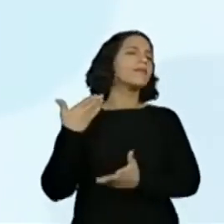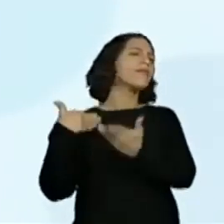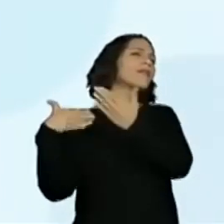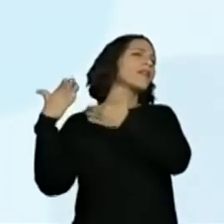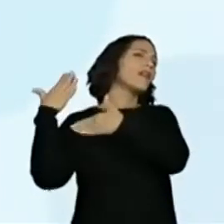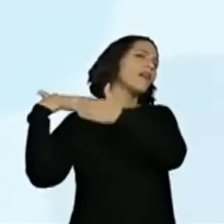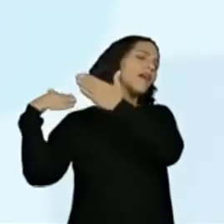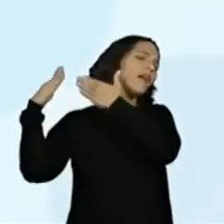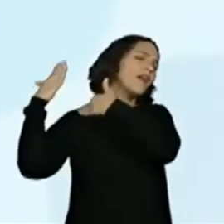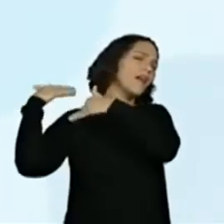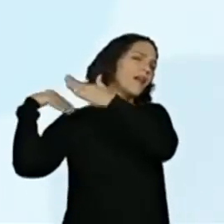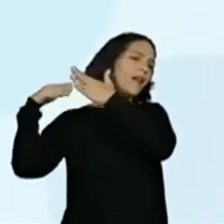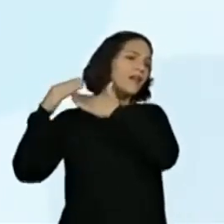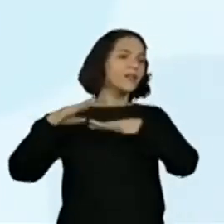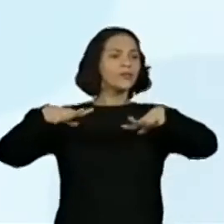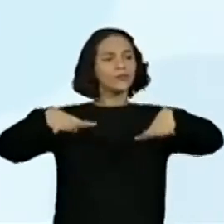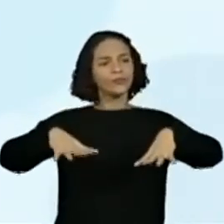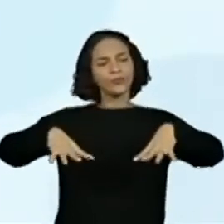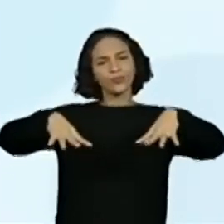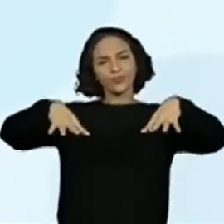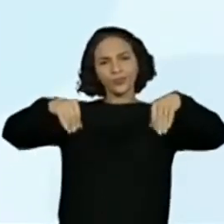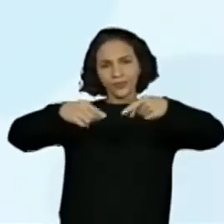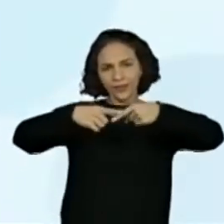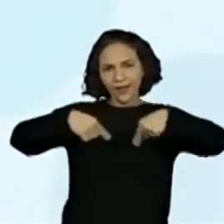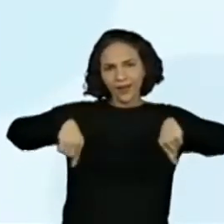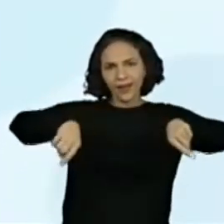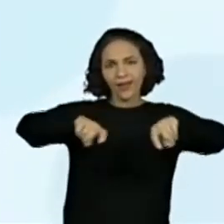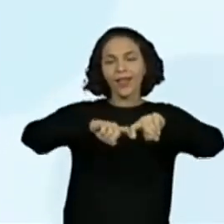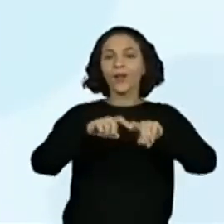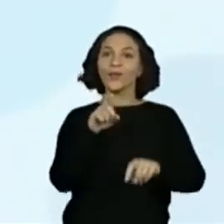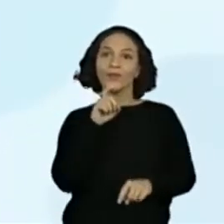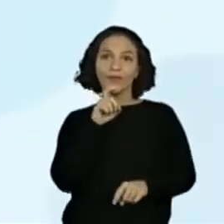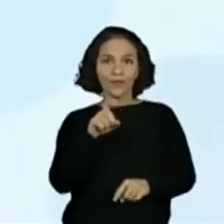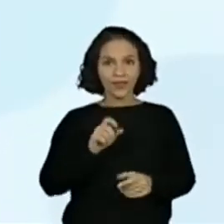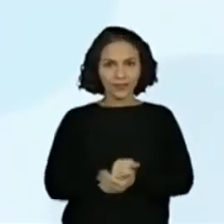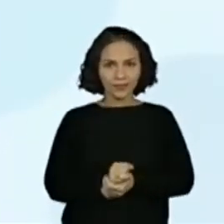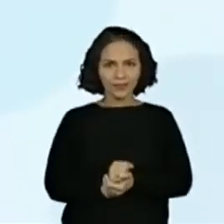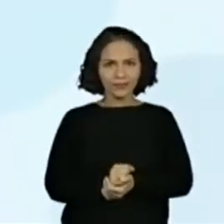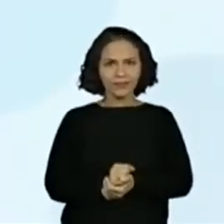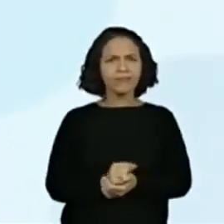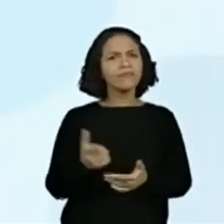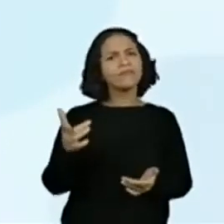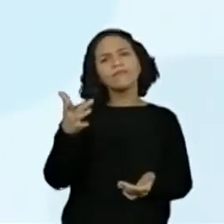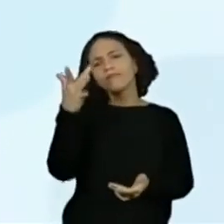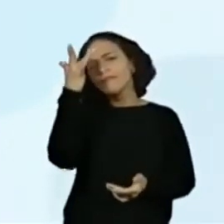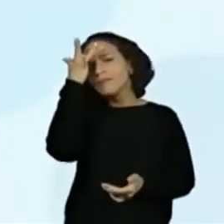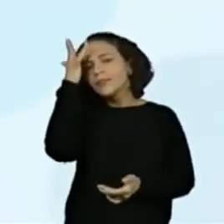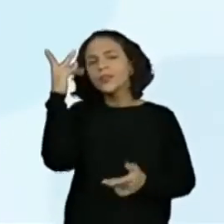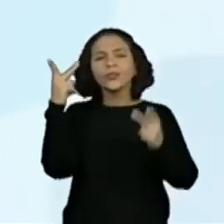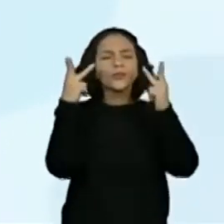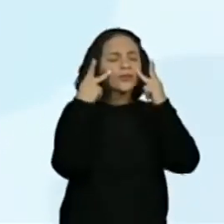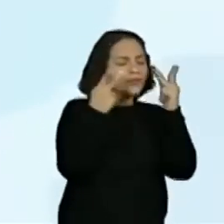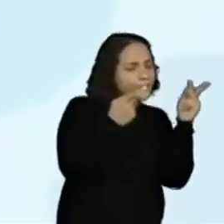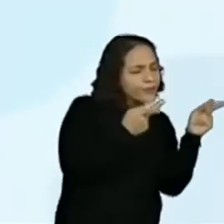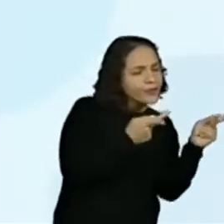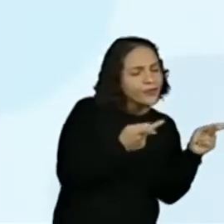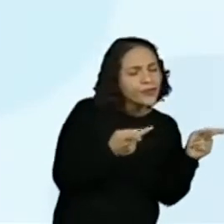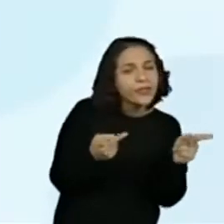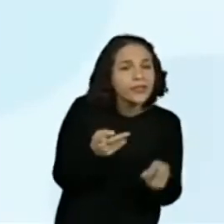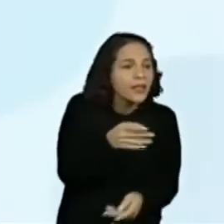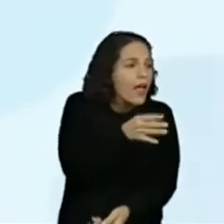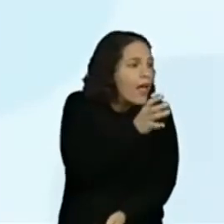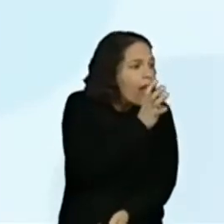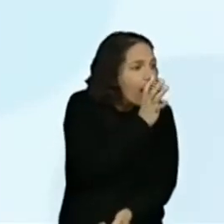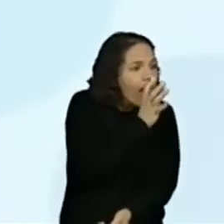um reino chamado Lago Verde. Sua beleza encantava todos os visitantes que se aproximavam do